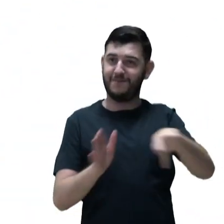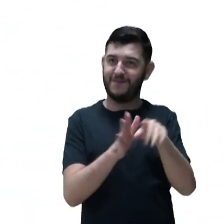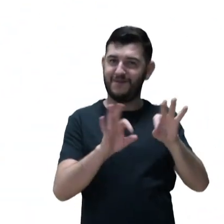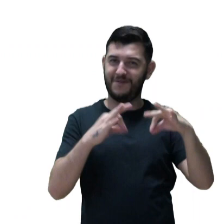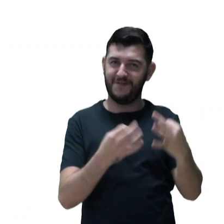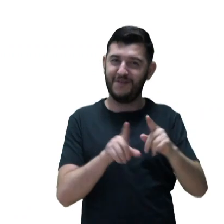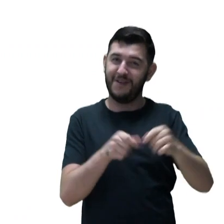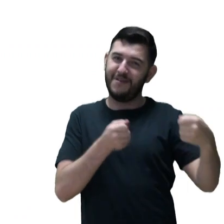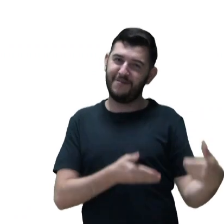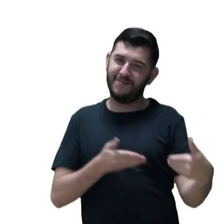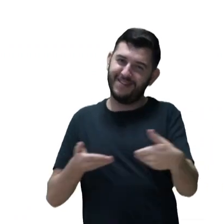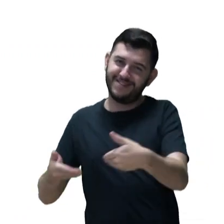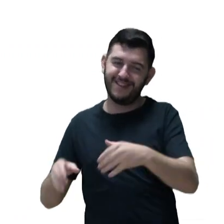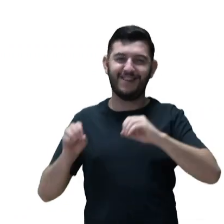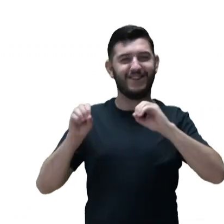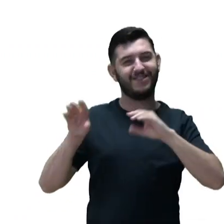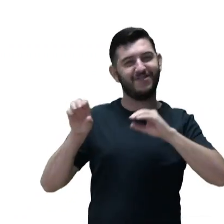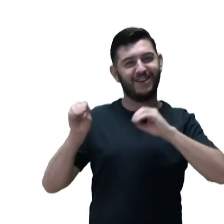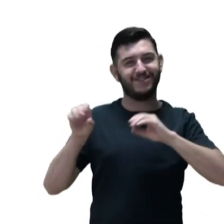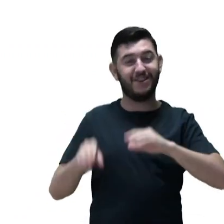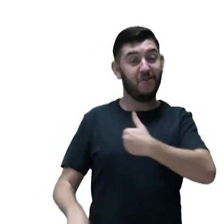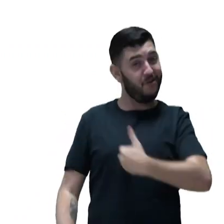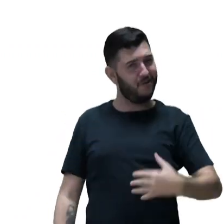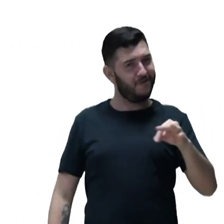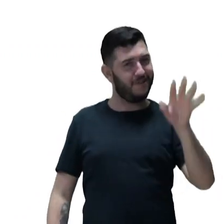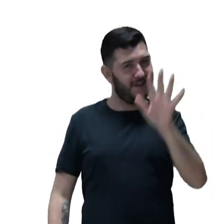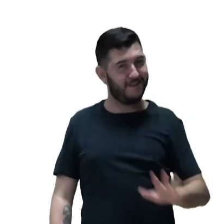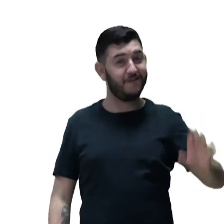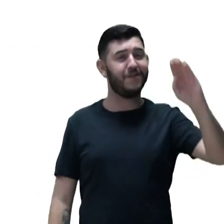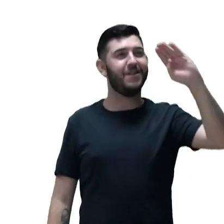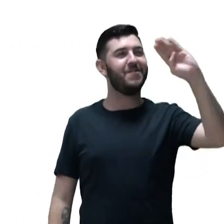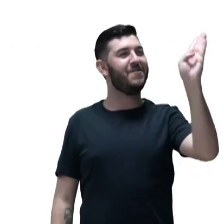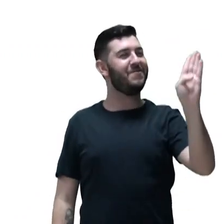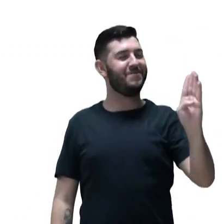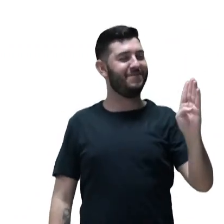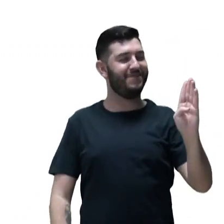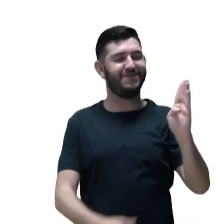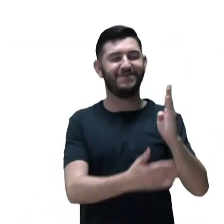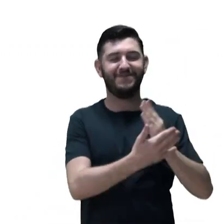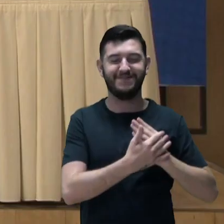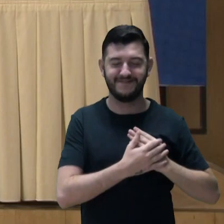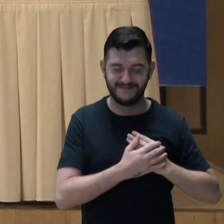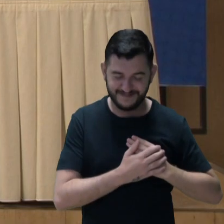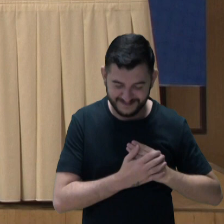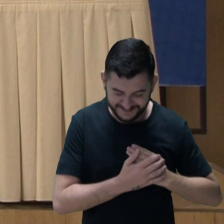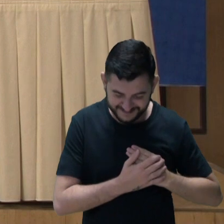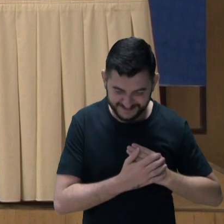Ministério da Educação. Governo Federal. Pátria Amada Brasil.